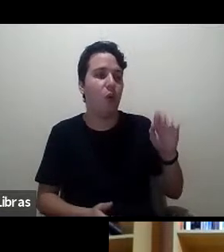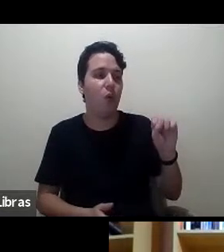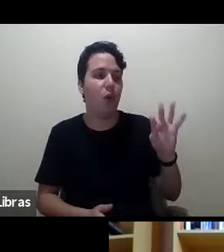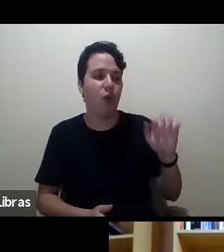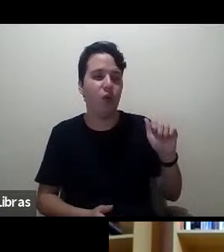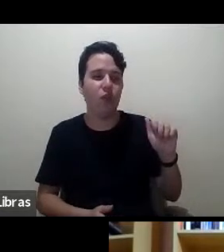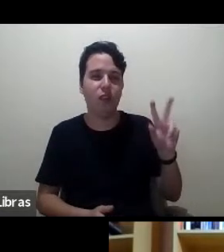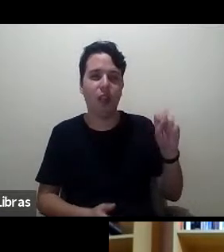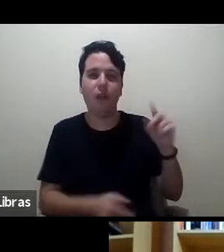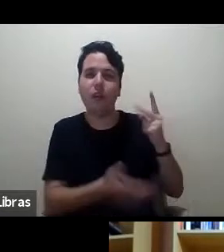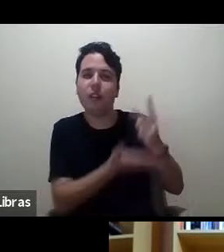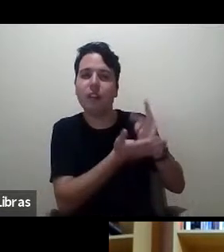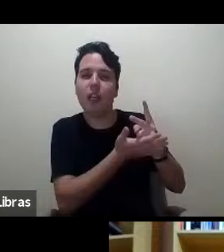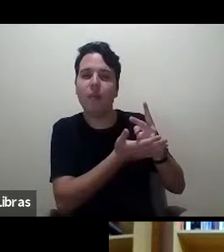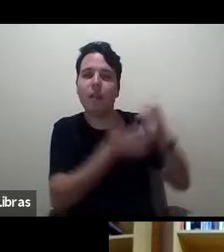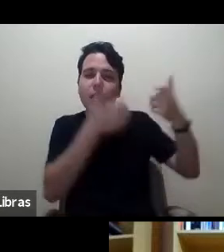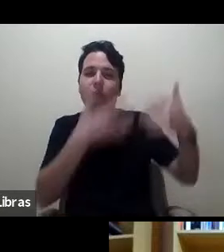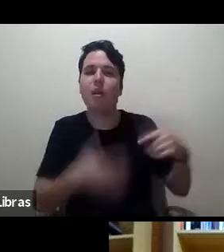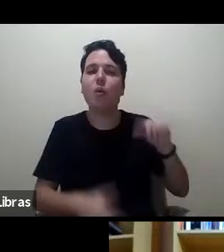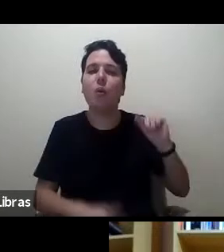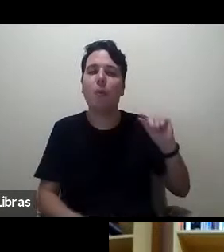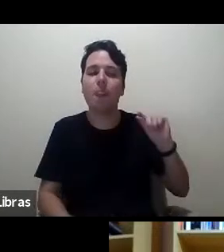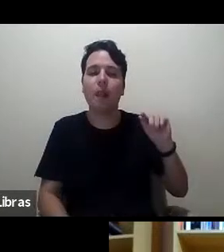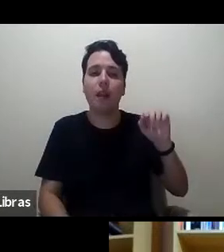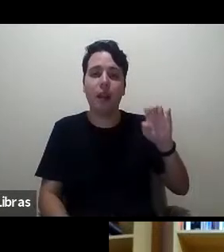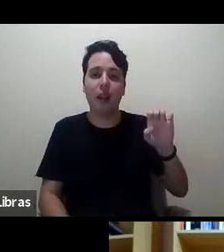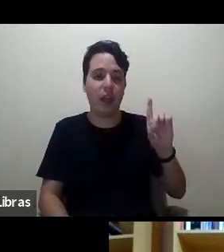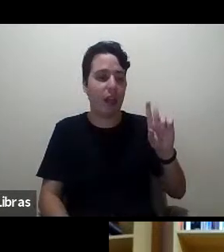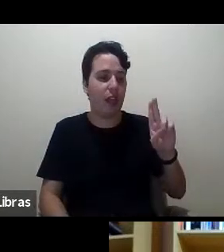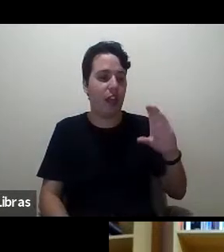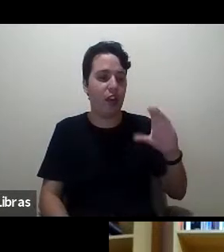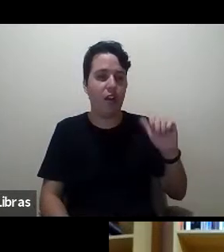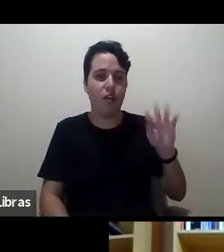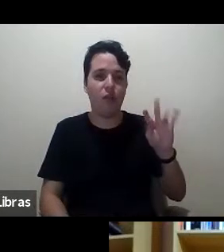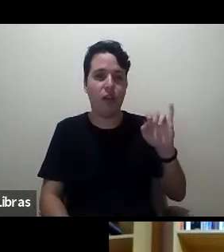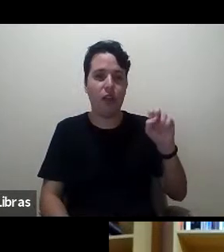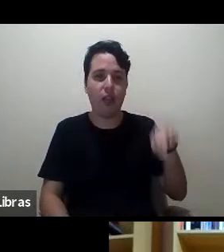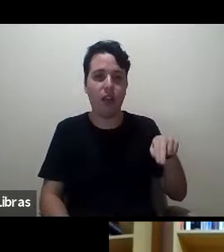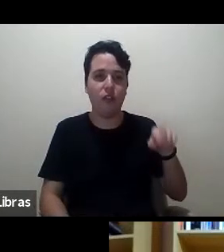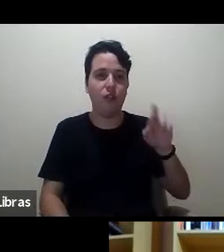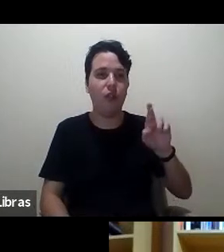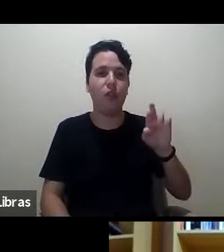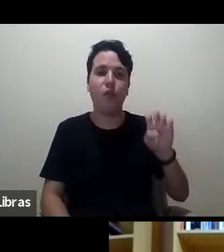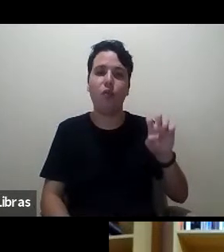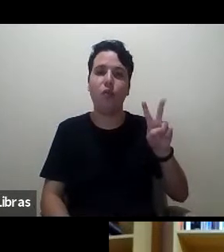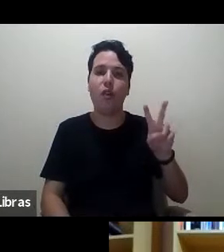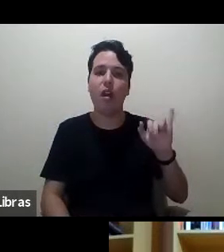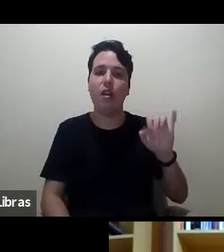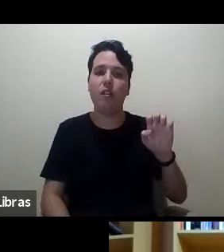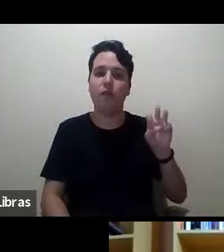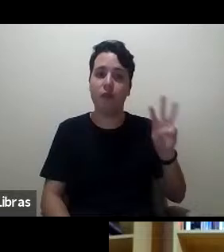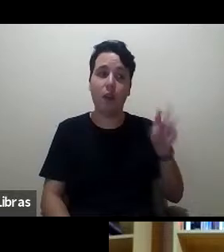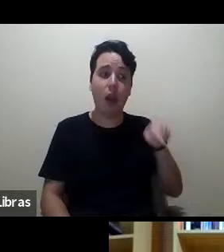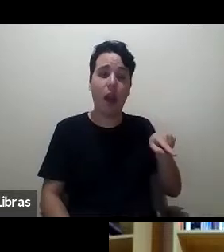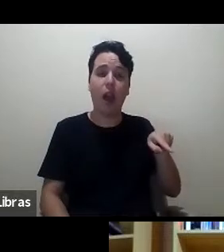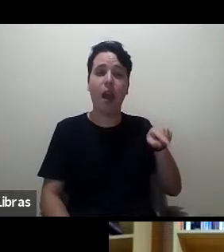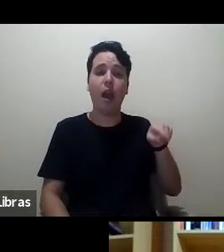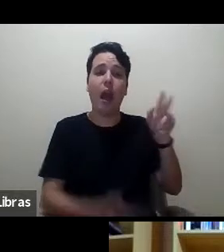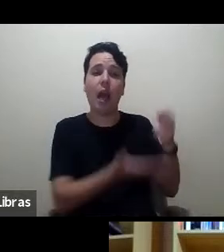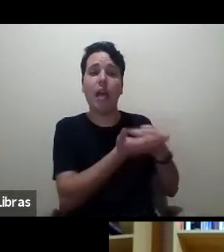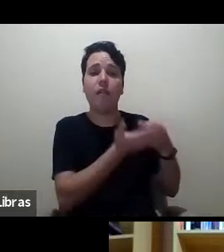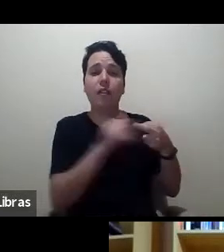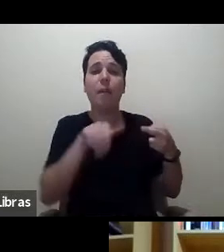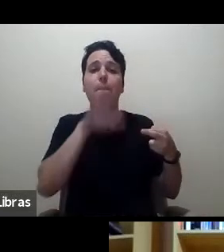a Education Review é uma das revistas mais citadas dos Estados Unidos porque qualquer um que vá fazer